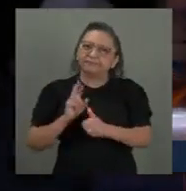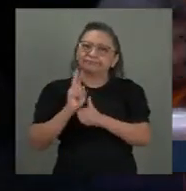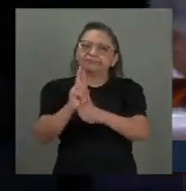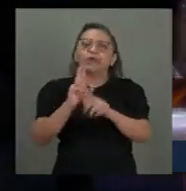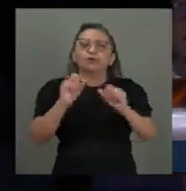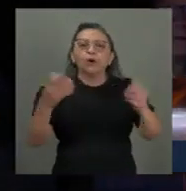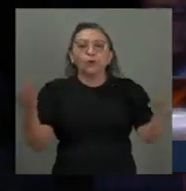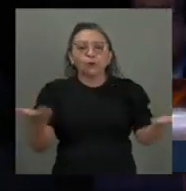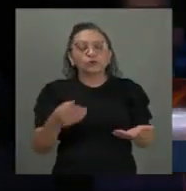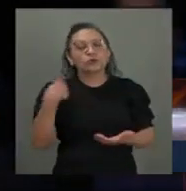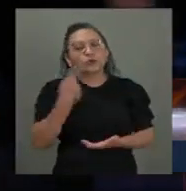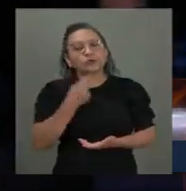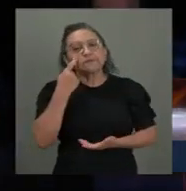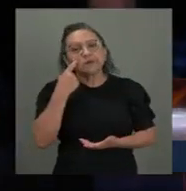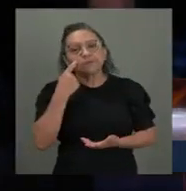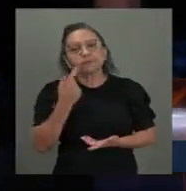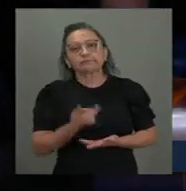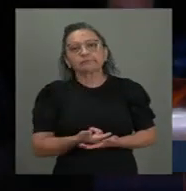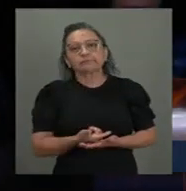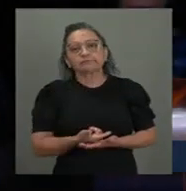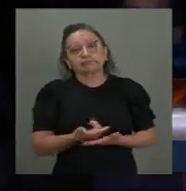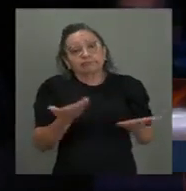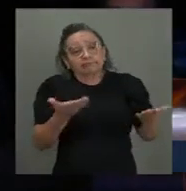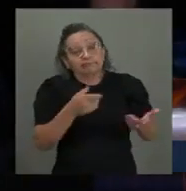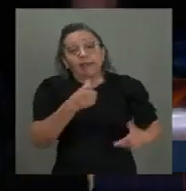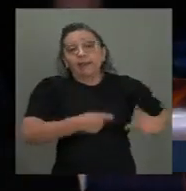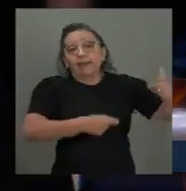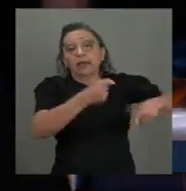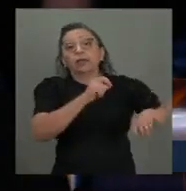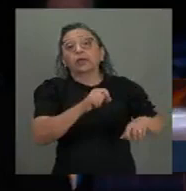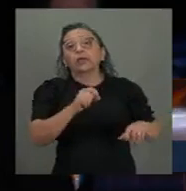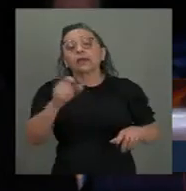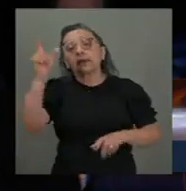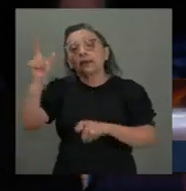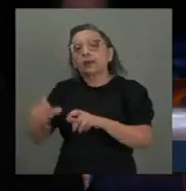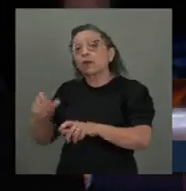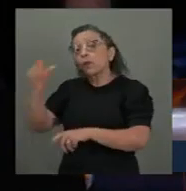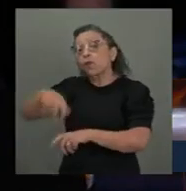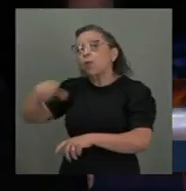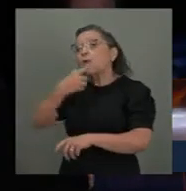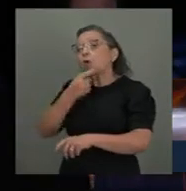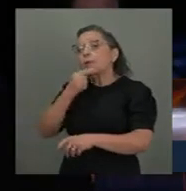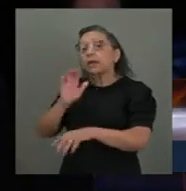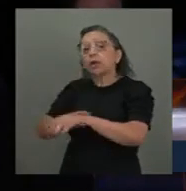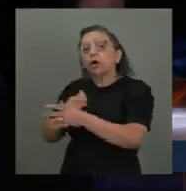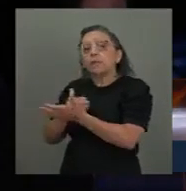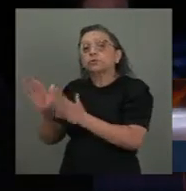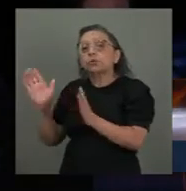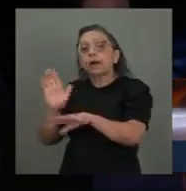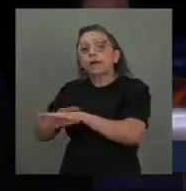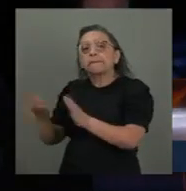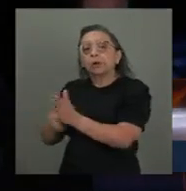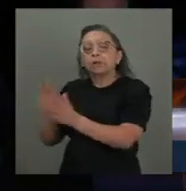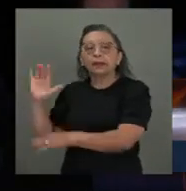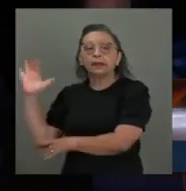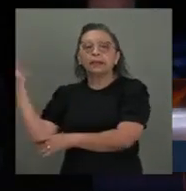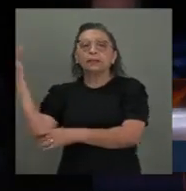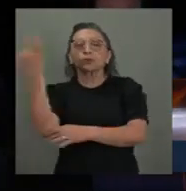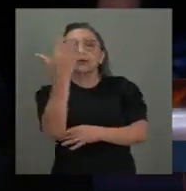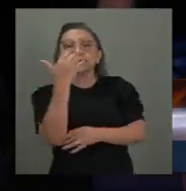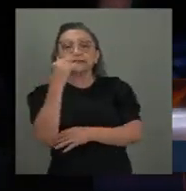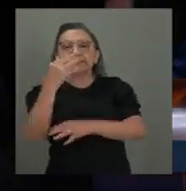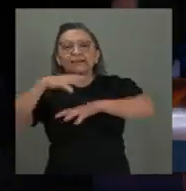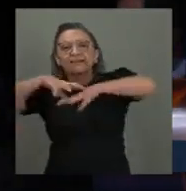a gente vendo, a verdadeira guerra que o homem travou com a natureza. E a natureza está respondendo.